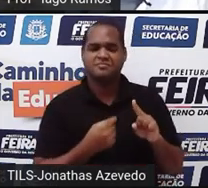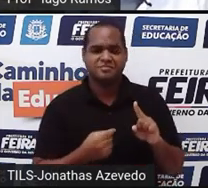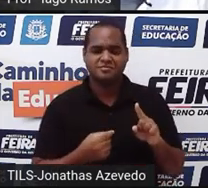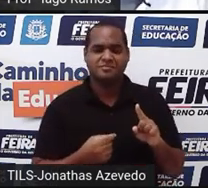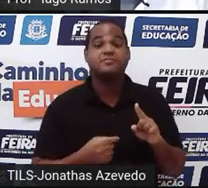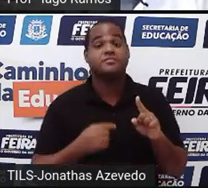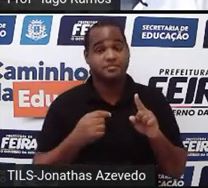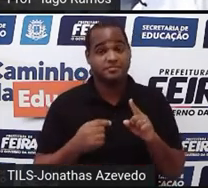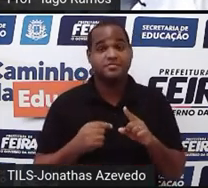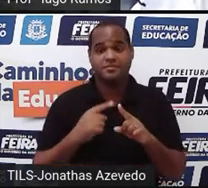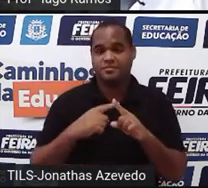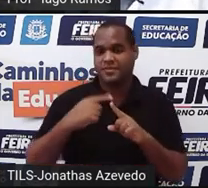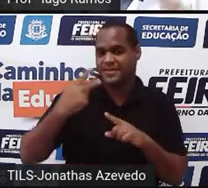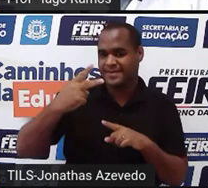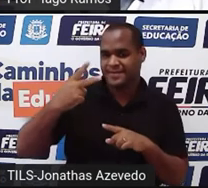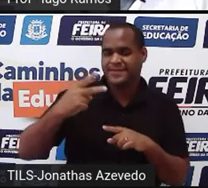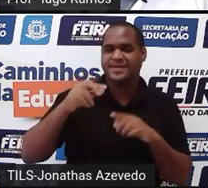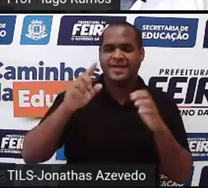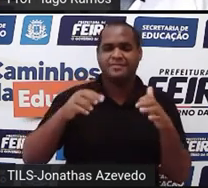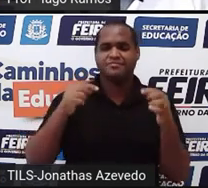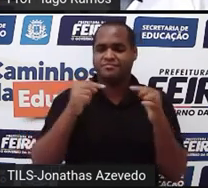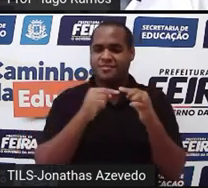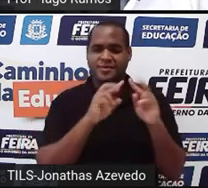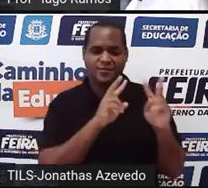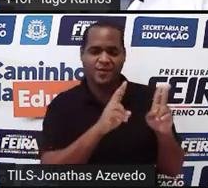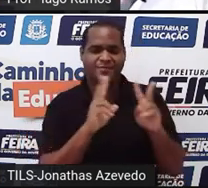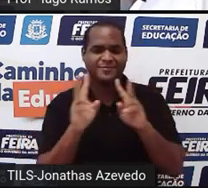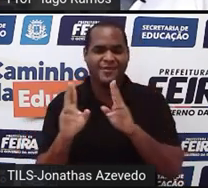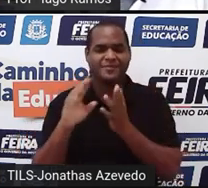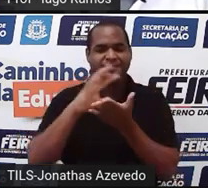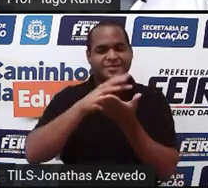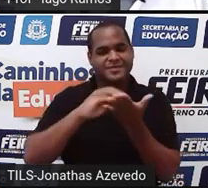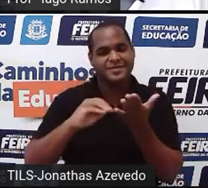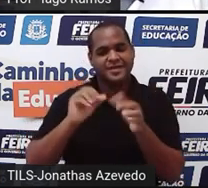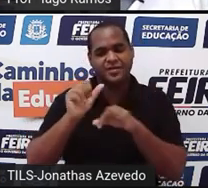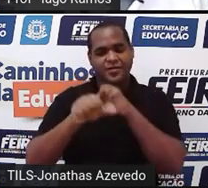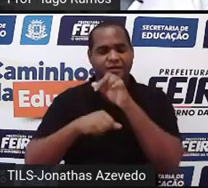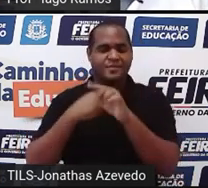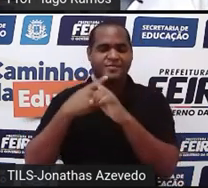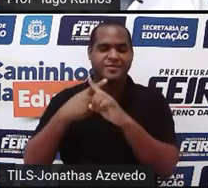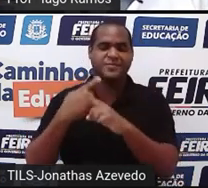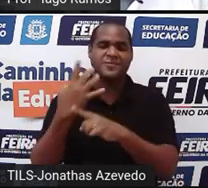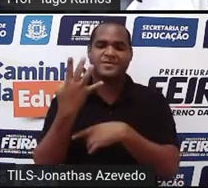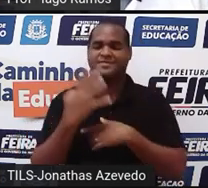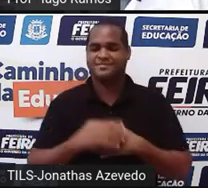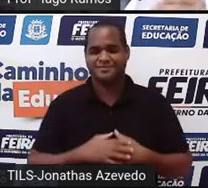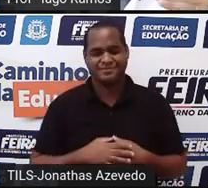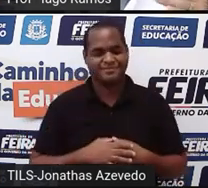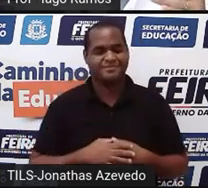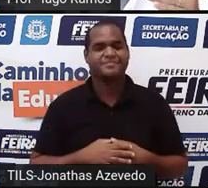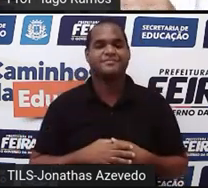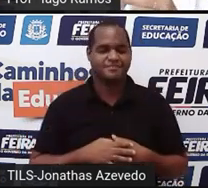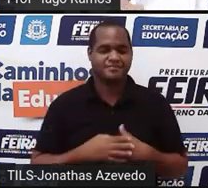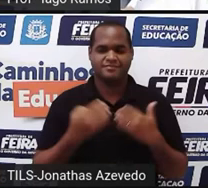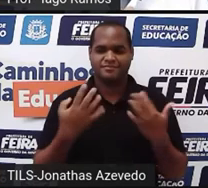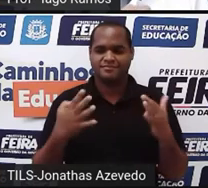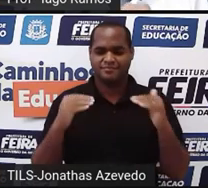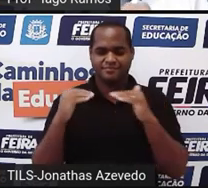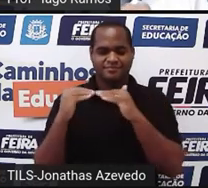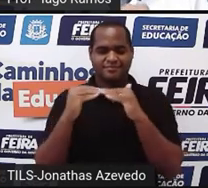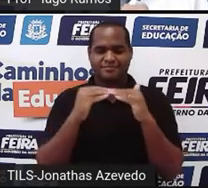Porque essa segunda é a primeira, só que é a primeira multiplicada por 4. Então, são frações